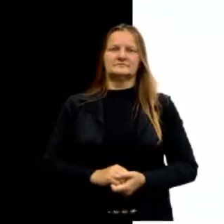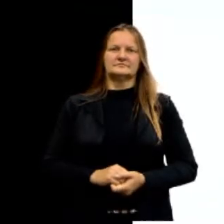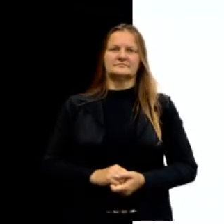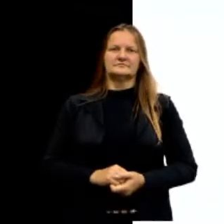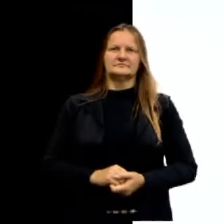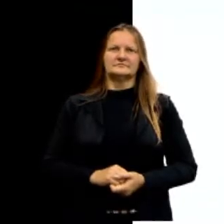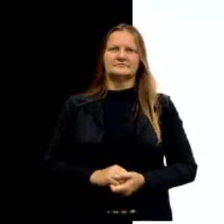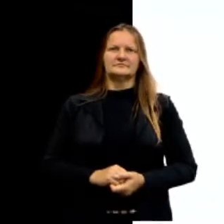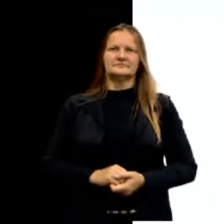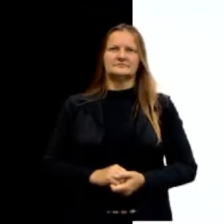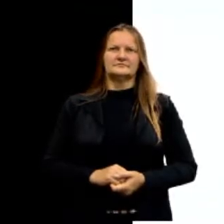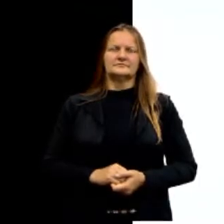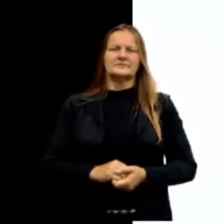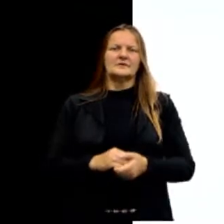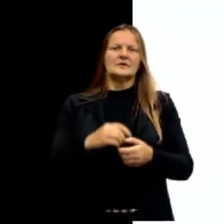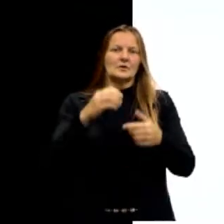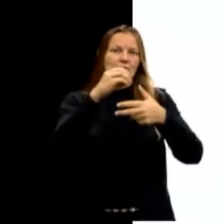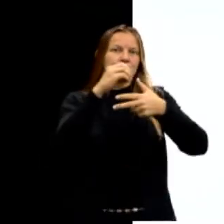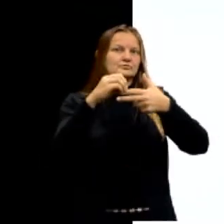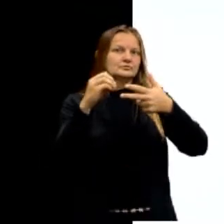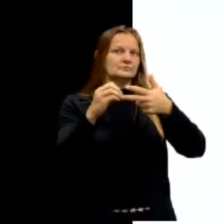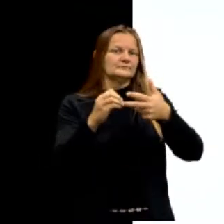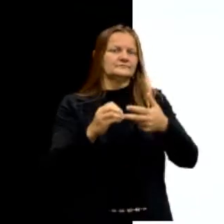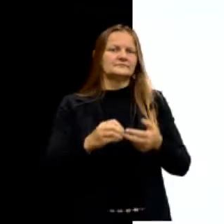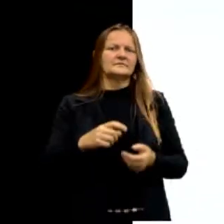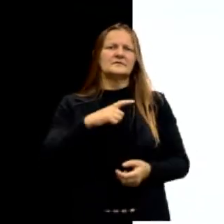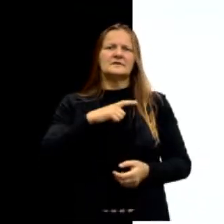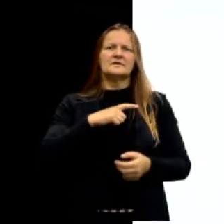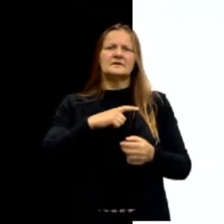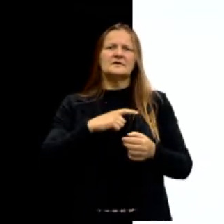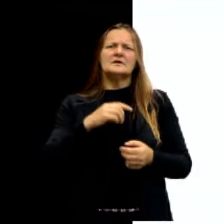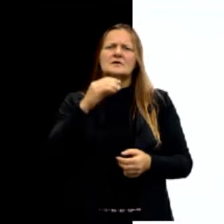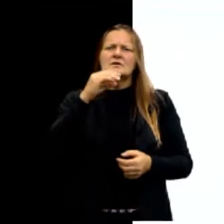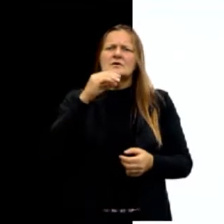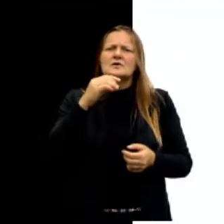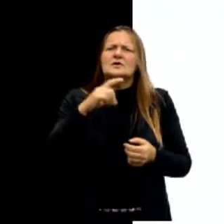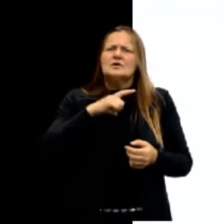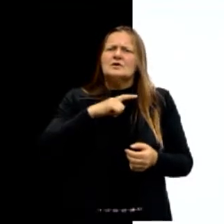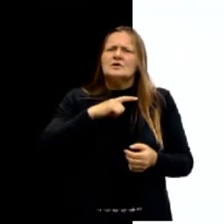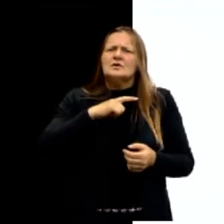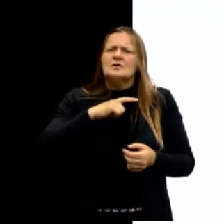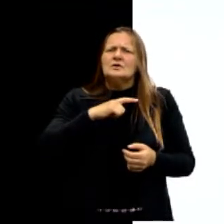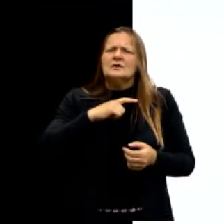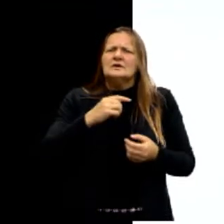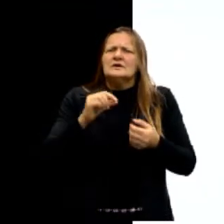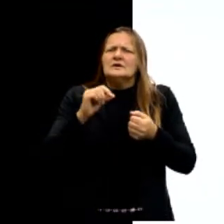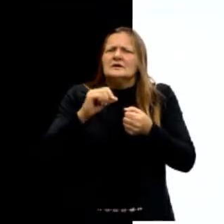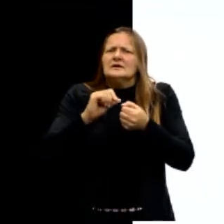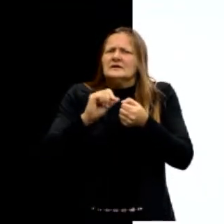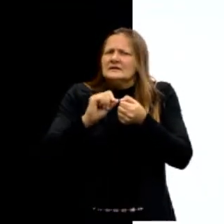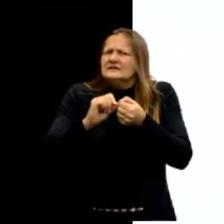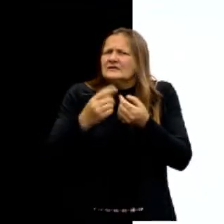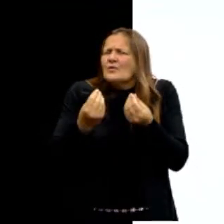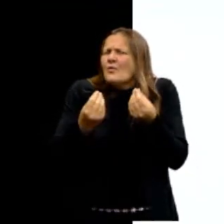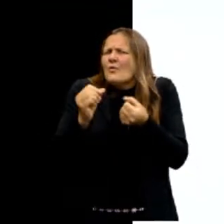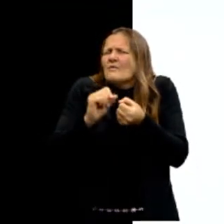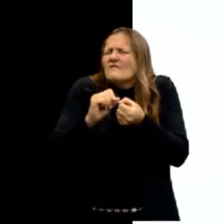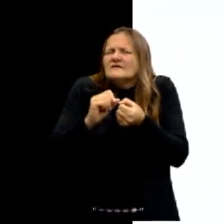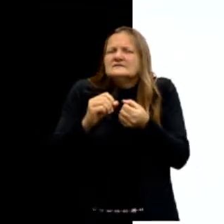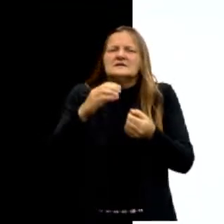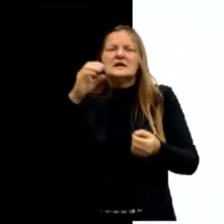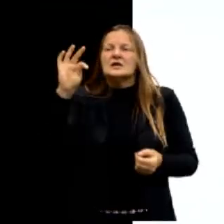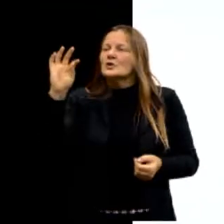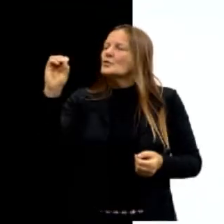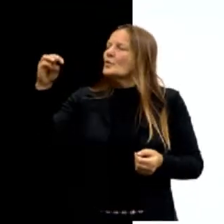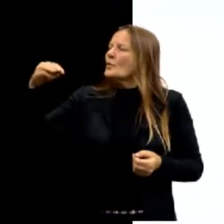Passo além, então. A grande contribuição de Tomás de Aquino para a vida intelectual foi a de valorizar a inteligência humana e sua